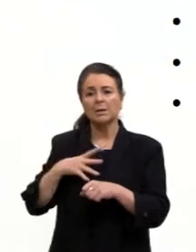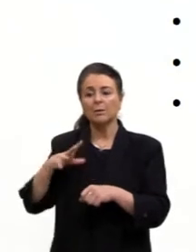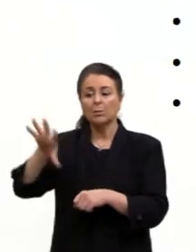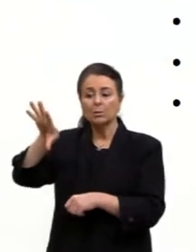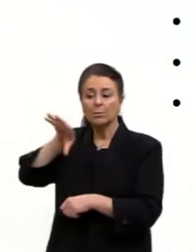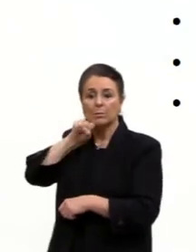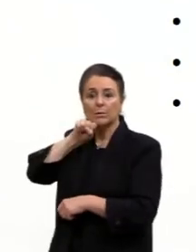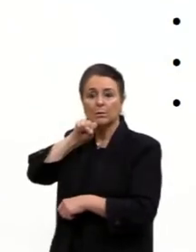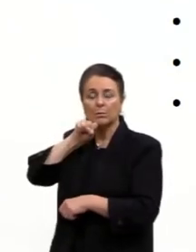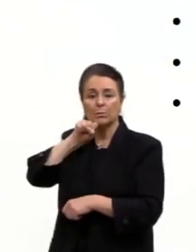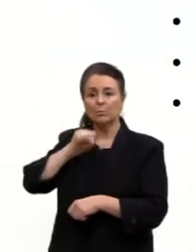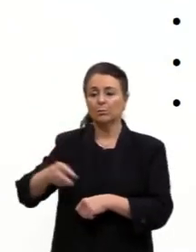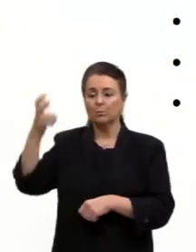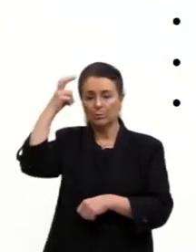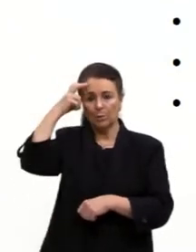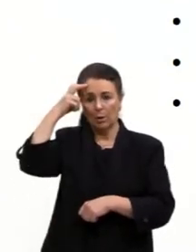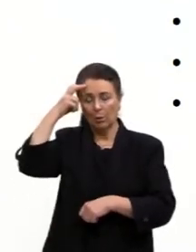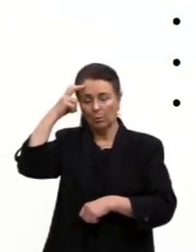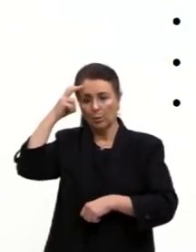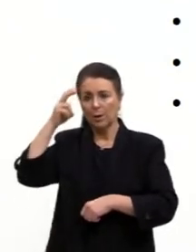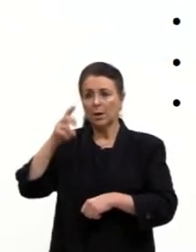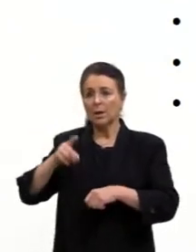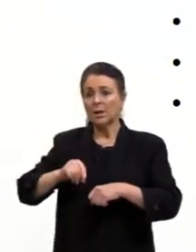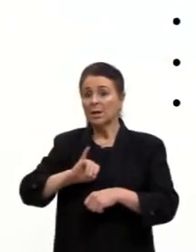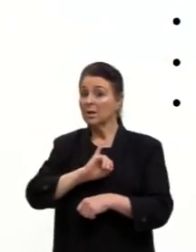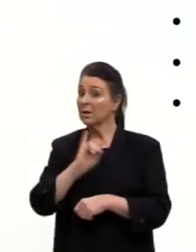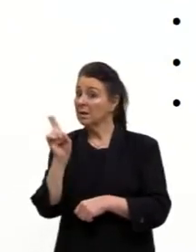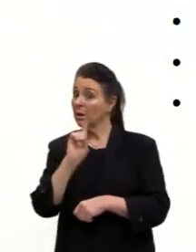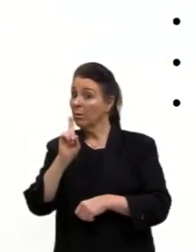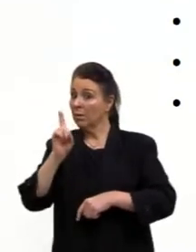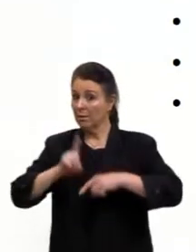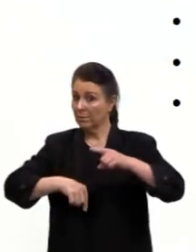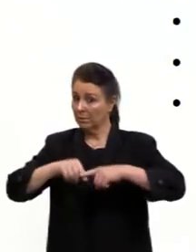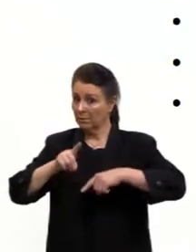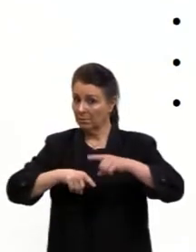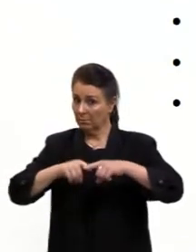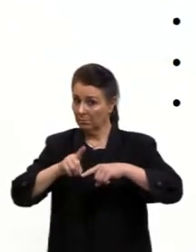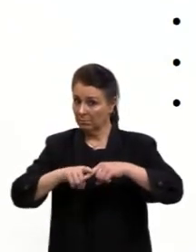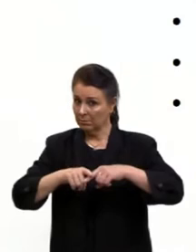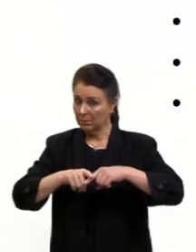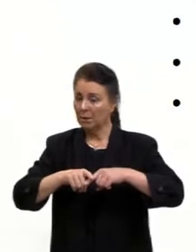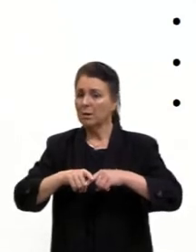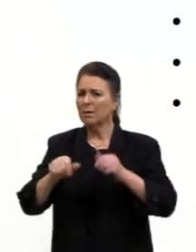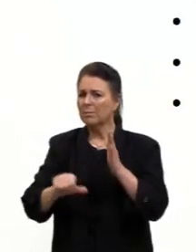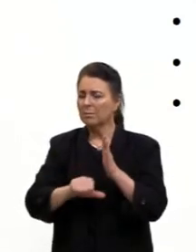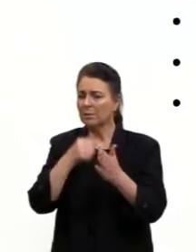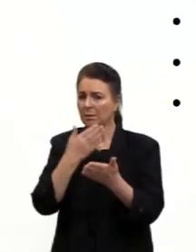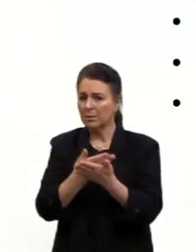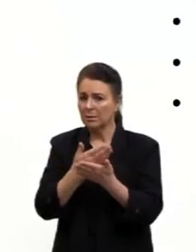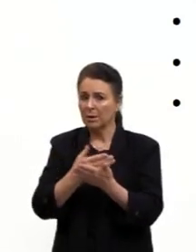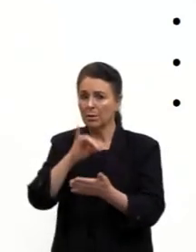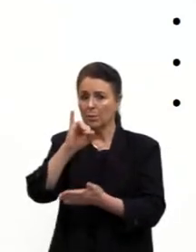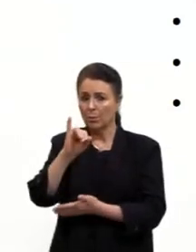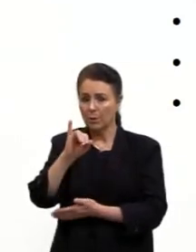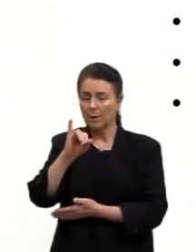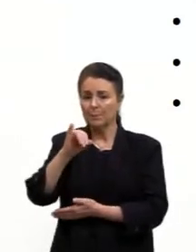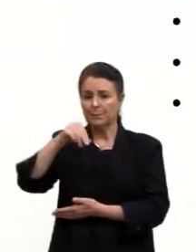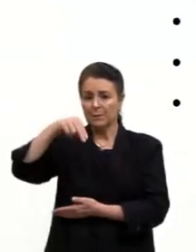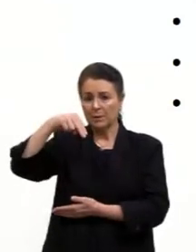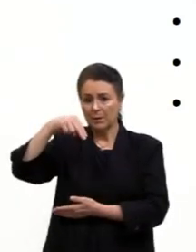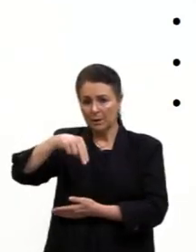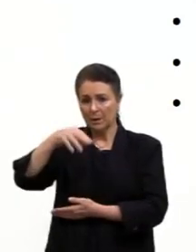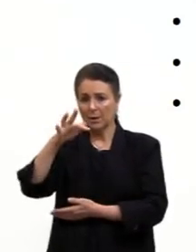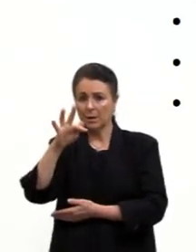cultural e material? A gente falou disso lá na primeira aula. Então, a gente tem um órgão que é o IFAM, que é o